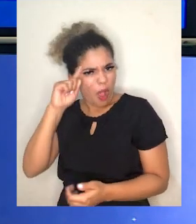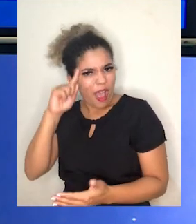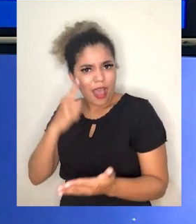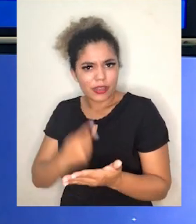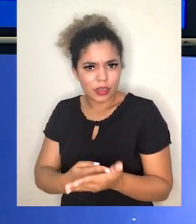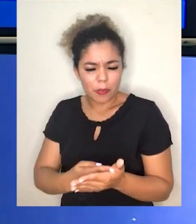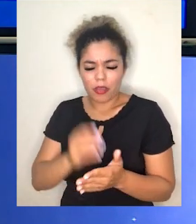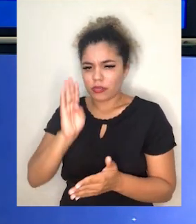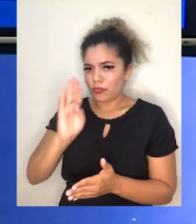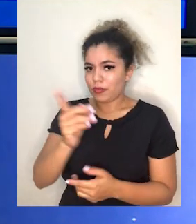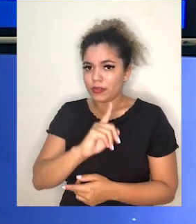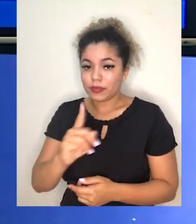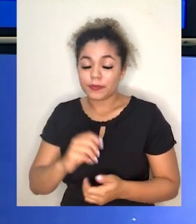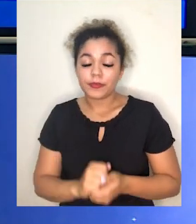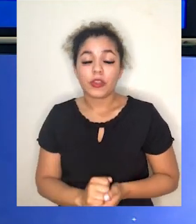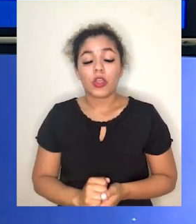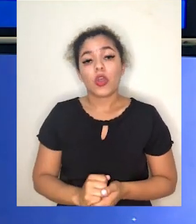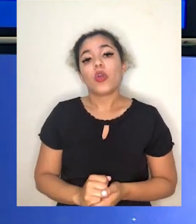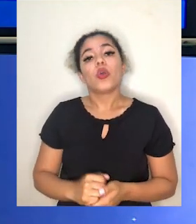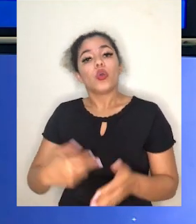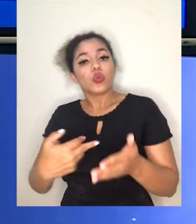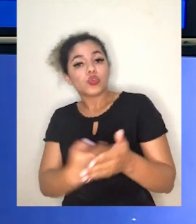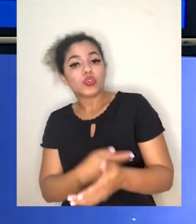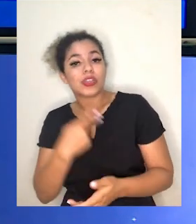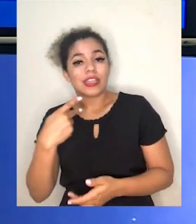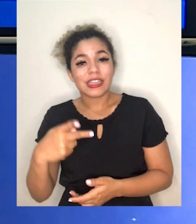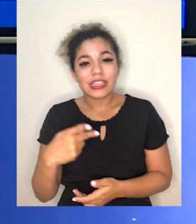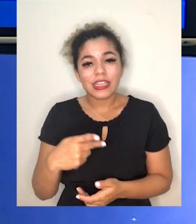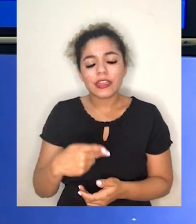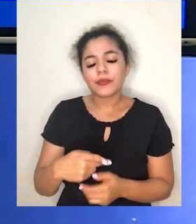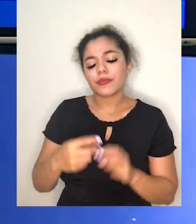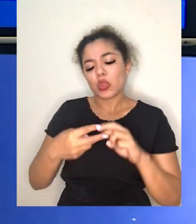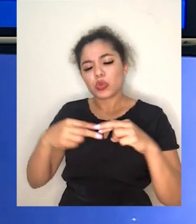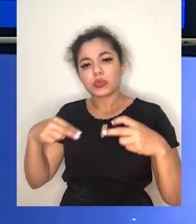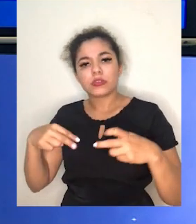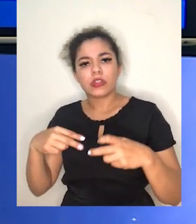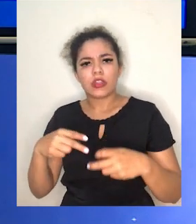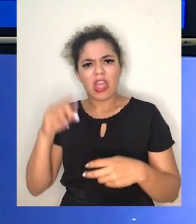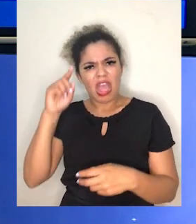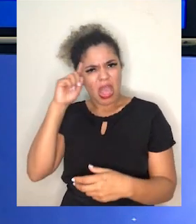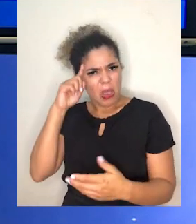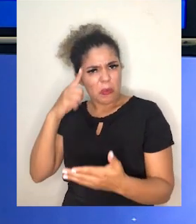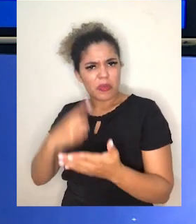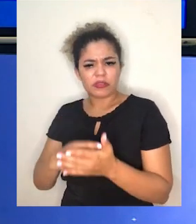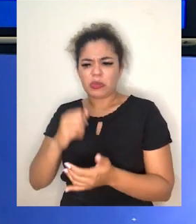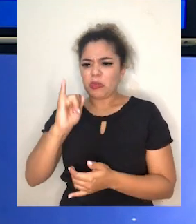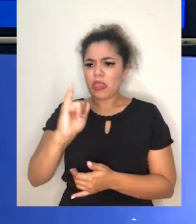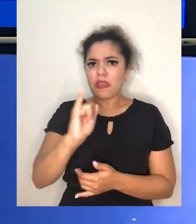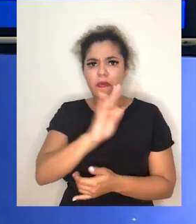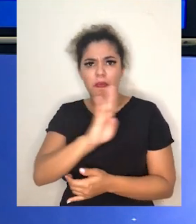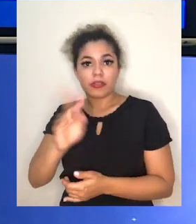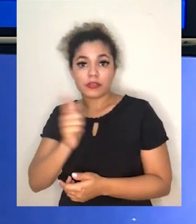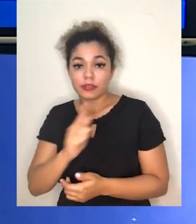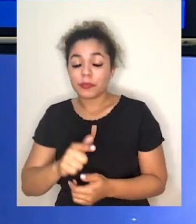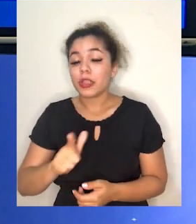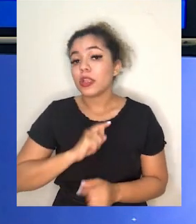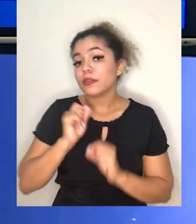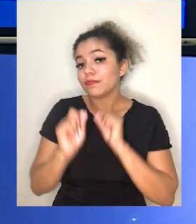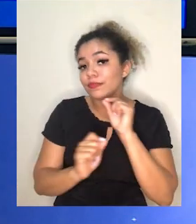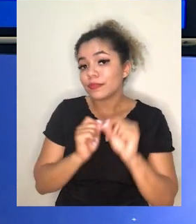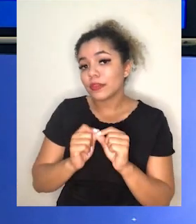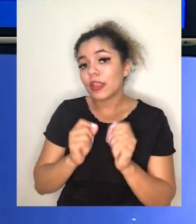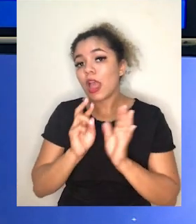dominante sobre o B. O gene iazão não é representado, dominante, sobre o ibzão. Então, nós temos aqui